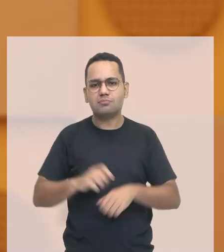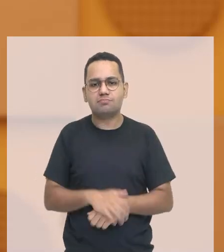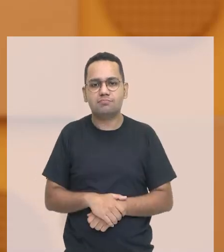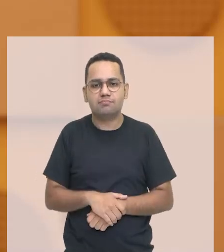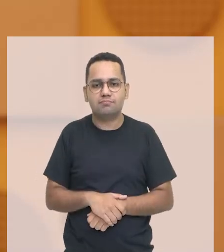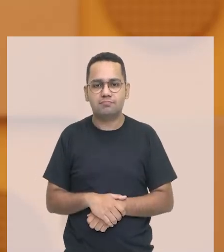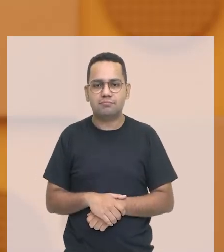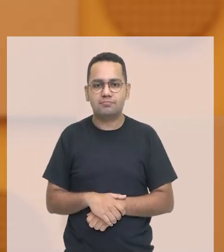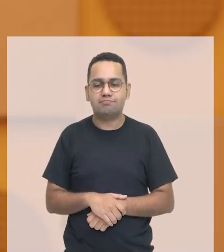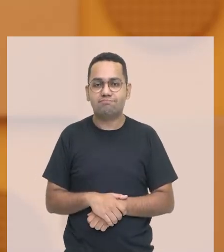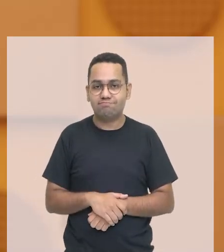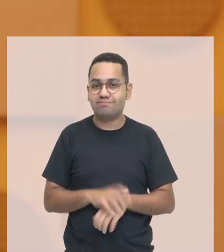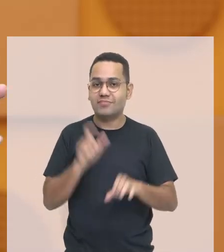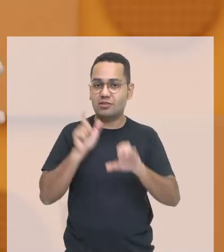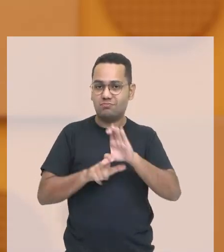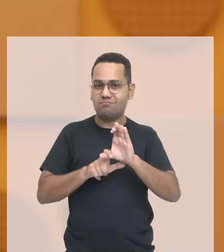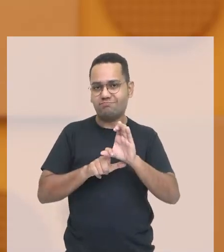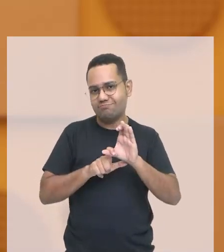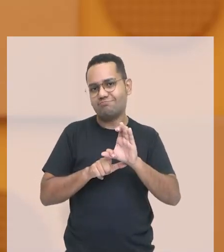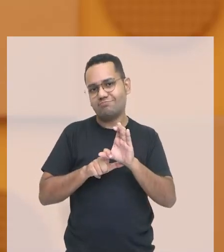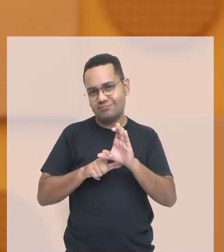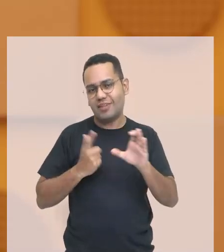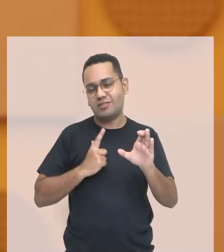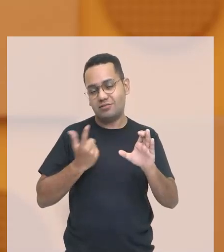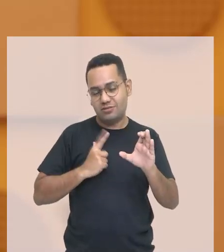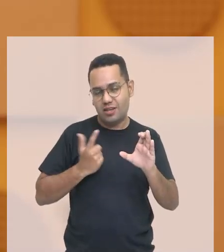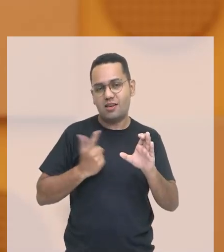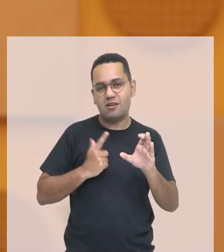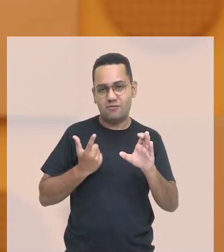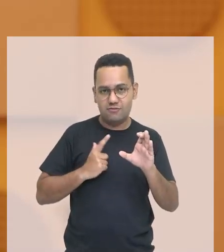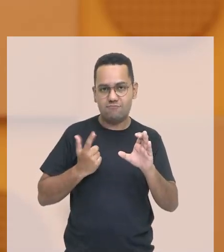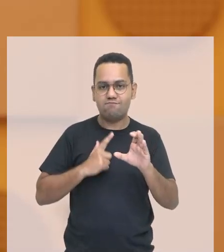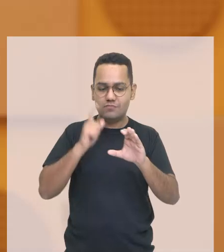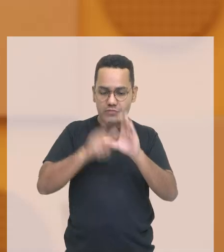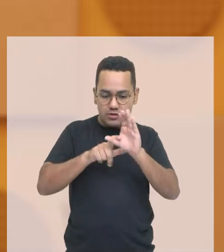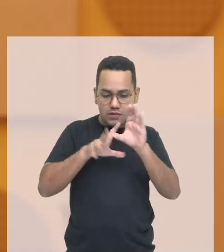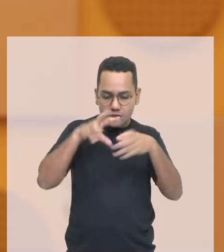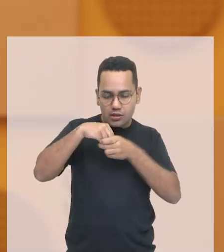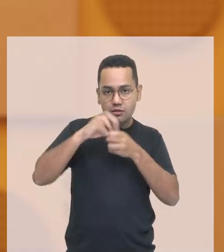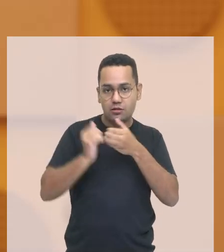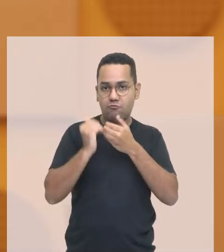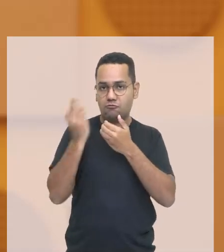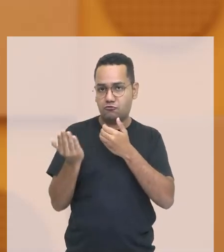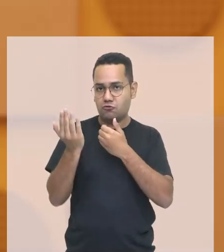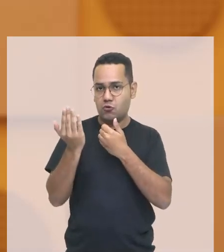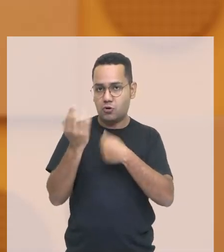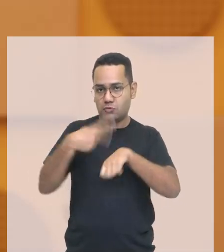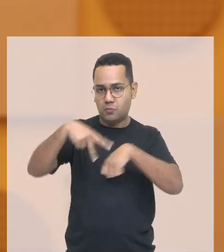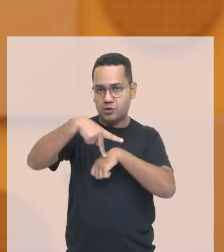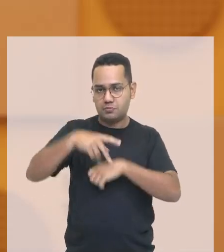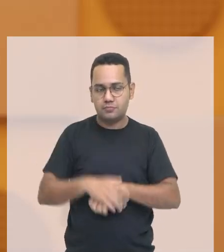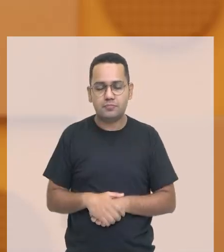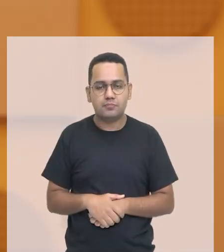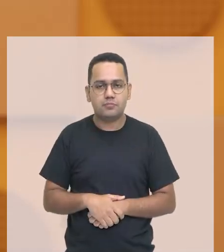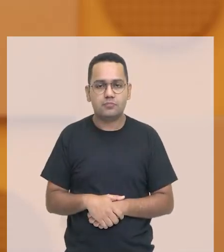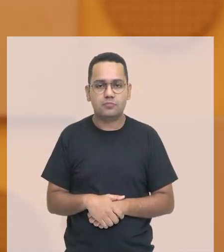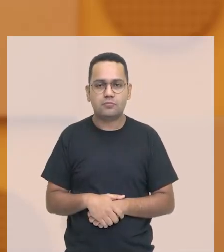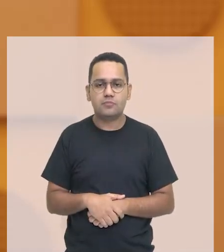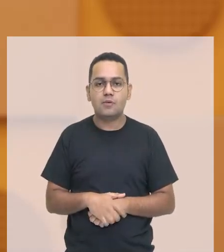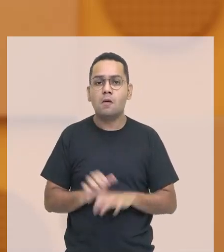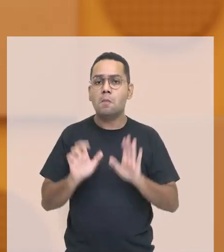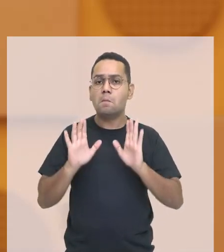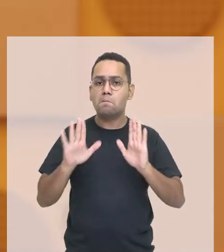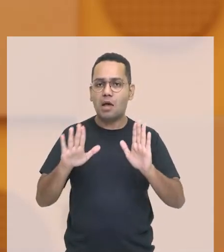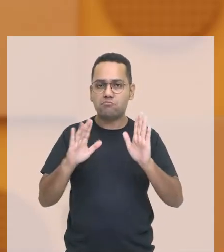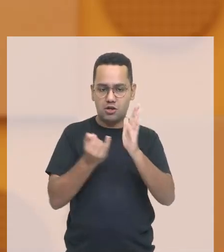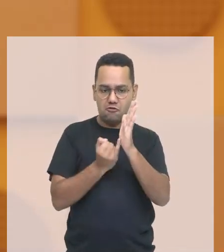interna e da dívida externa também. E é interessante que a inflação, que a desvalorização da moeda estavam em